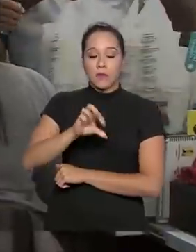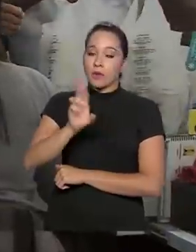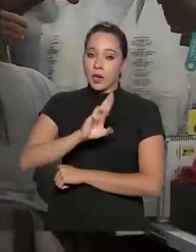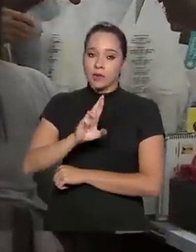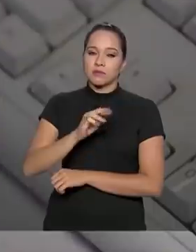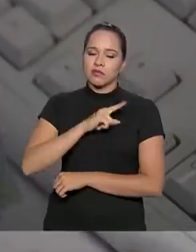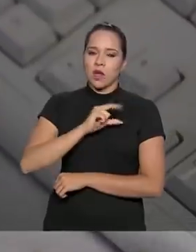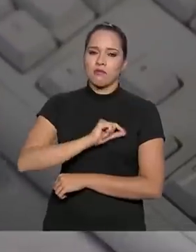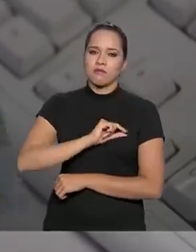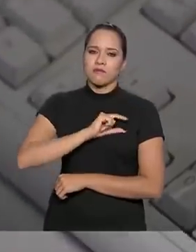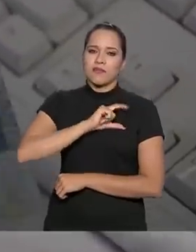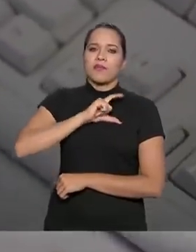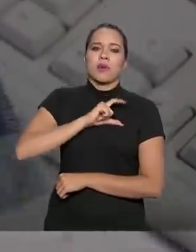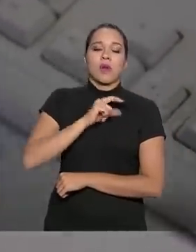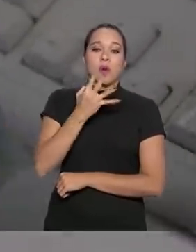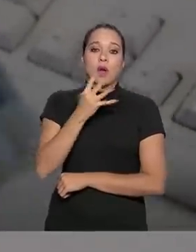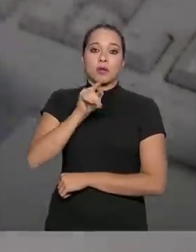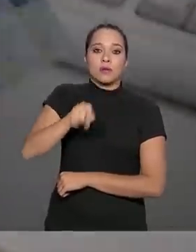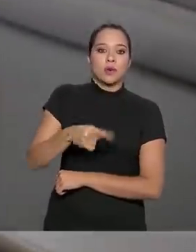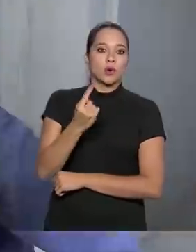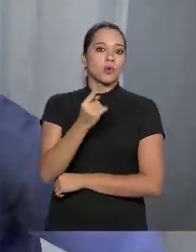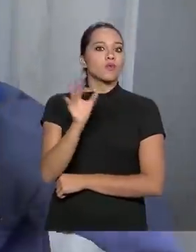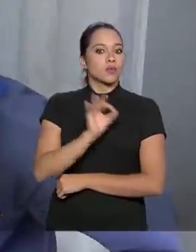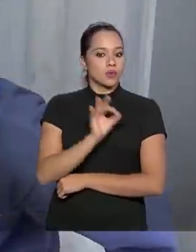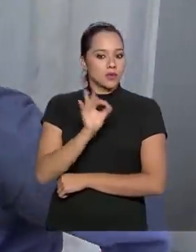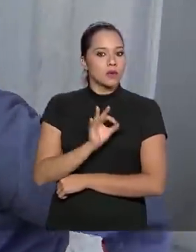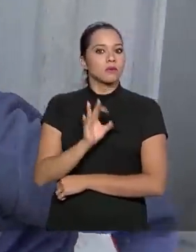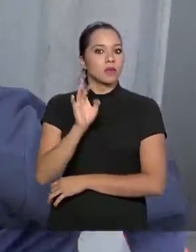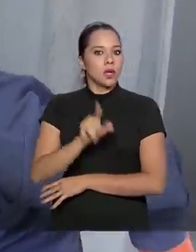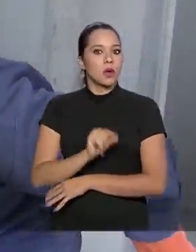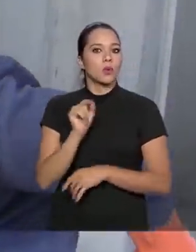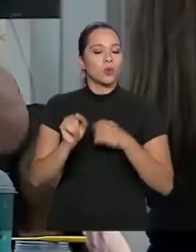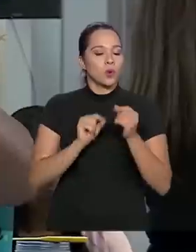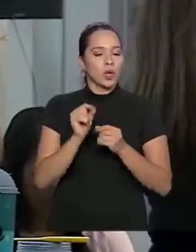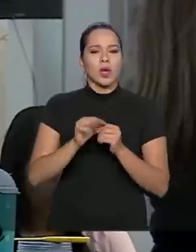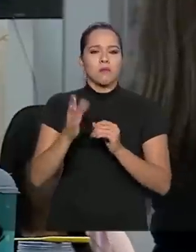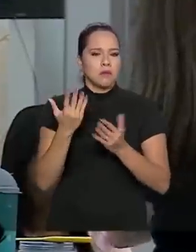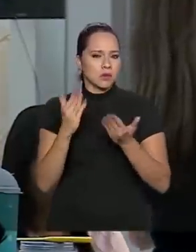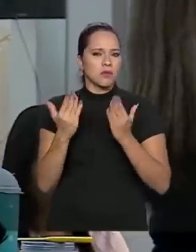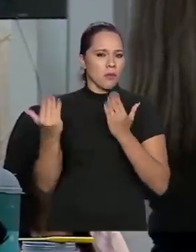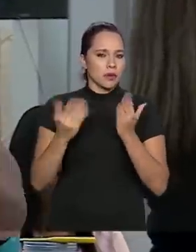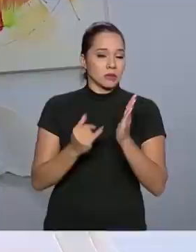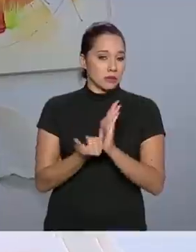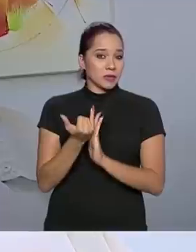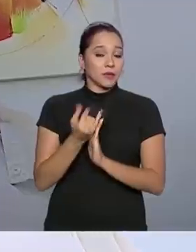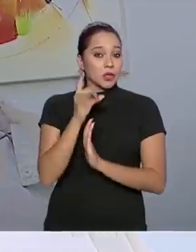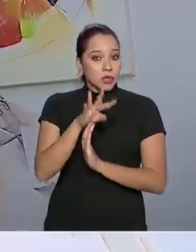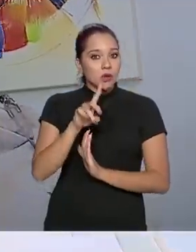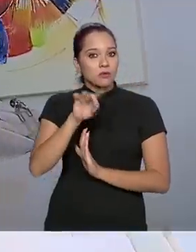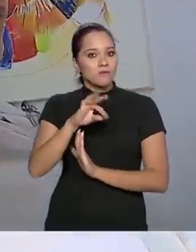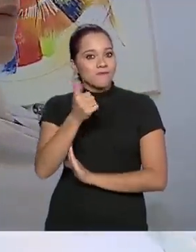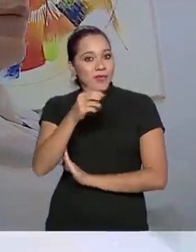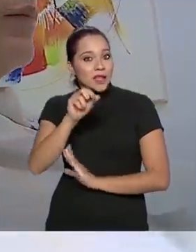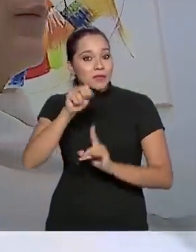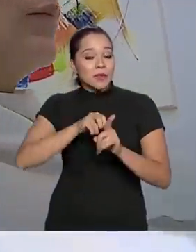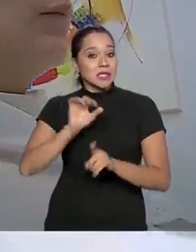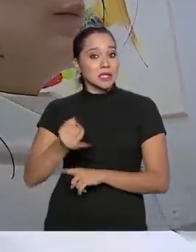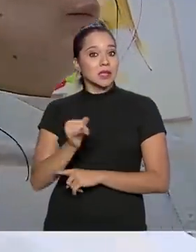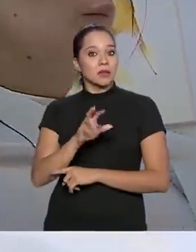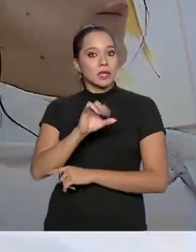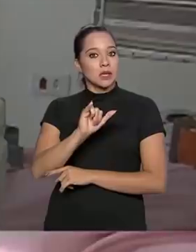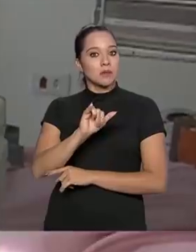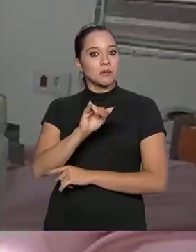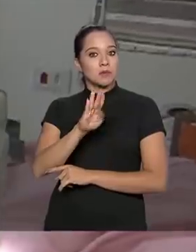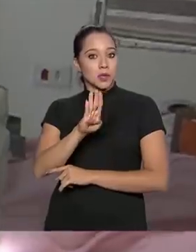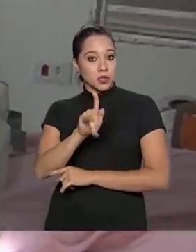dava um aumento de 4,1%, que era a projeção da inflação. Só que aí, no dia 10 de janeiro, o IBGE